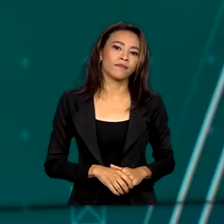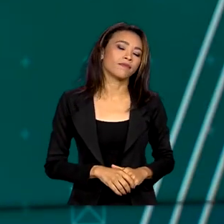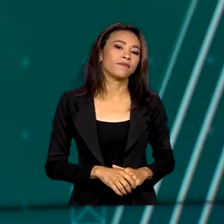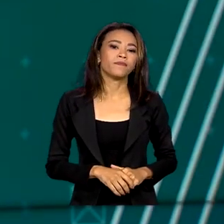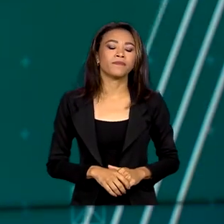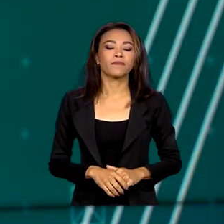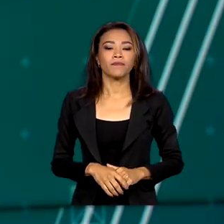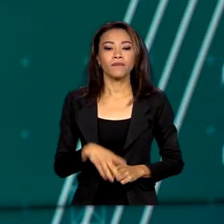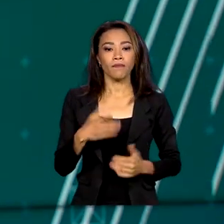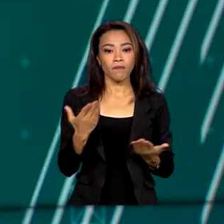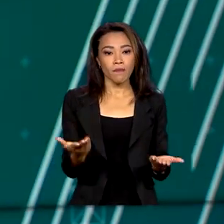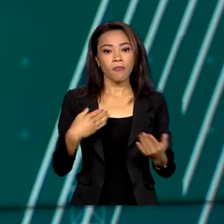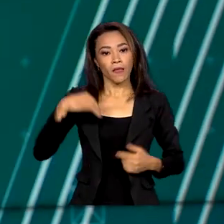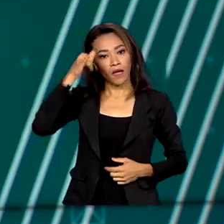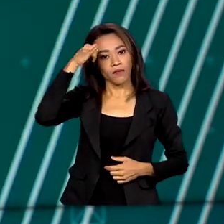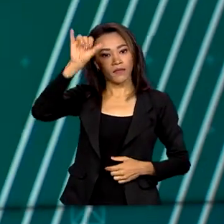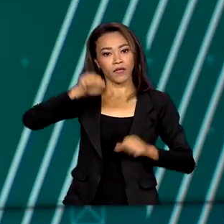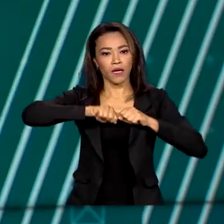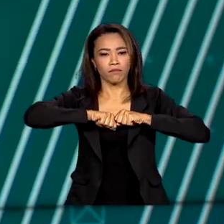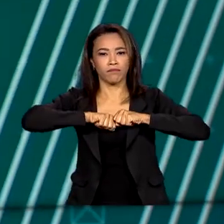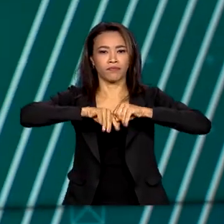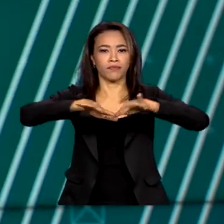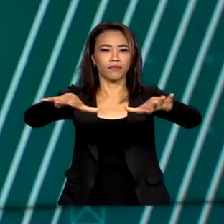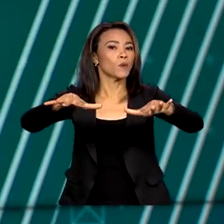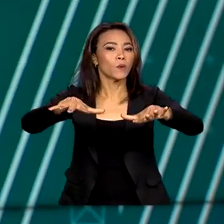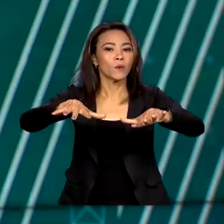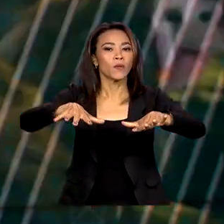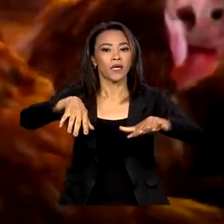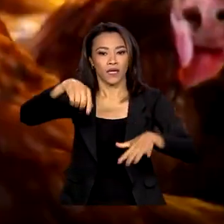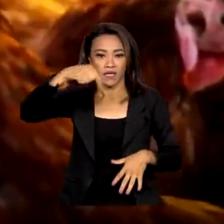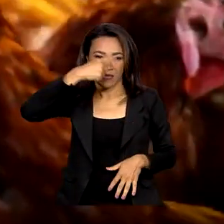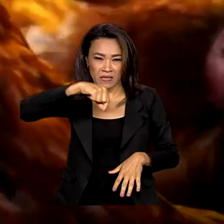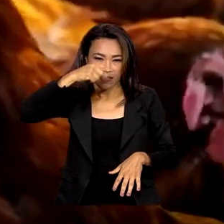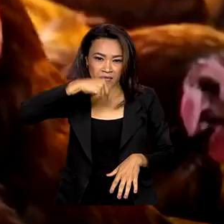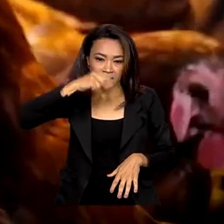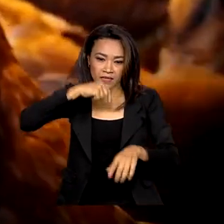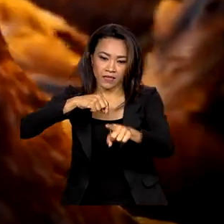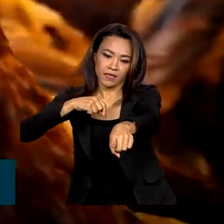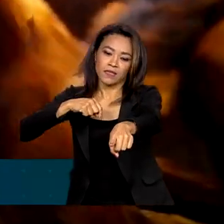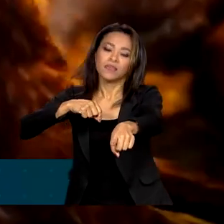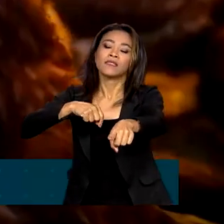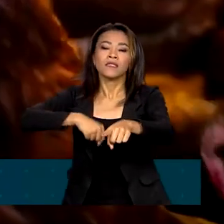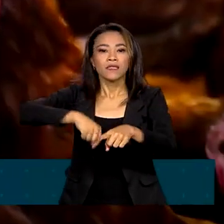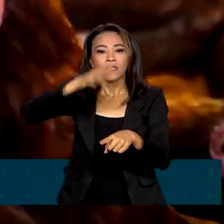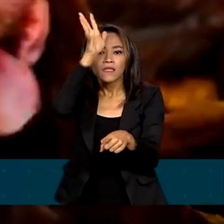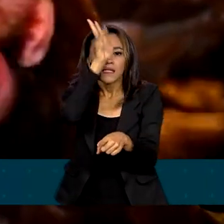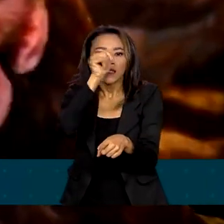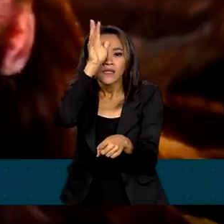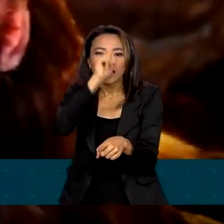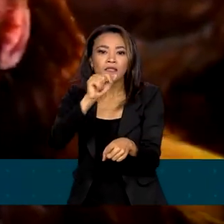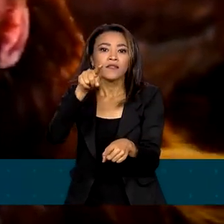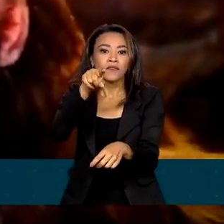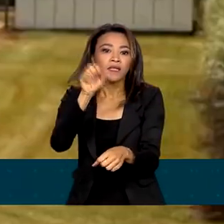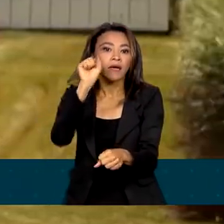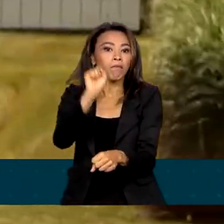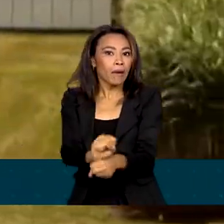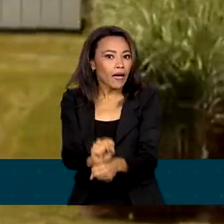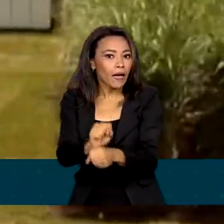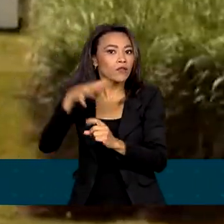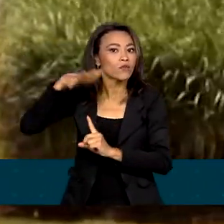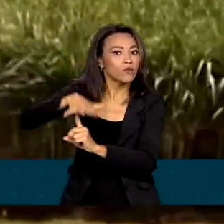Para evitar a disseminação da influência aviária, fica suspensa em todo o país a realização de exposições,